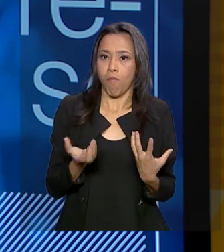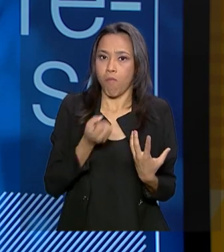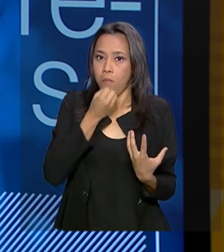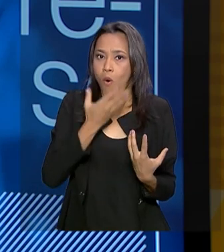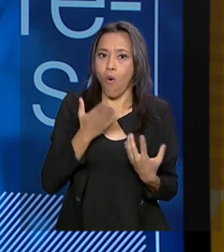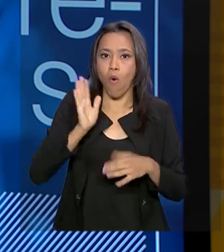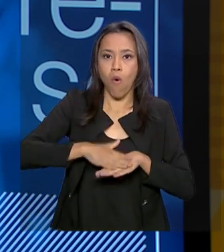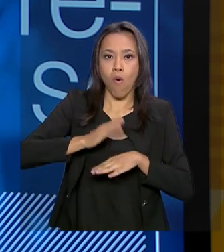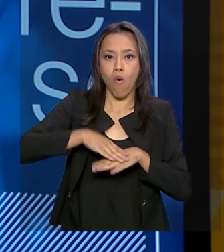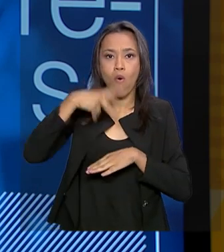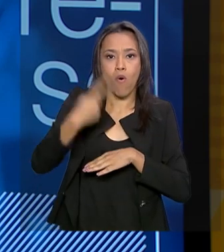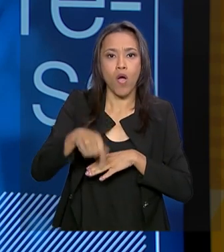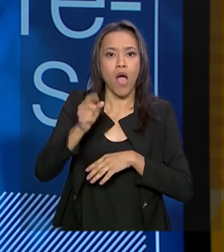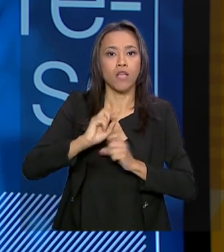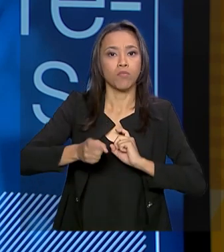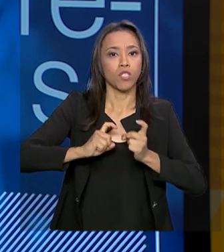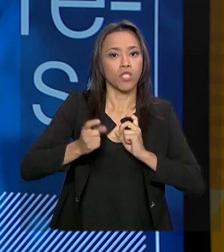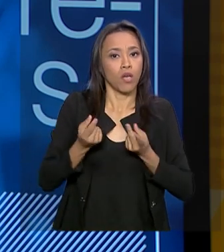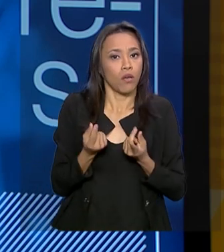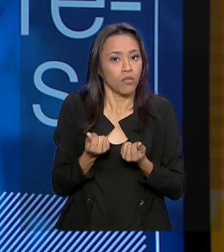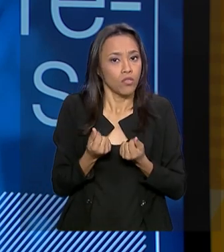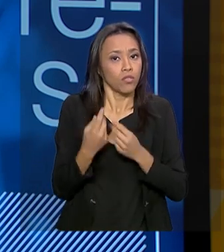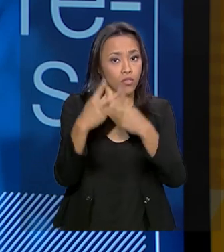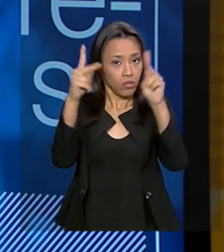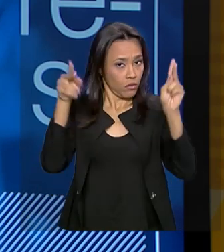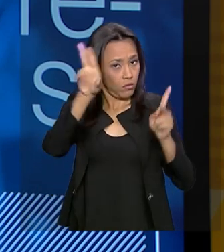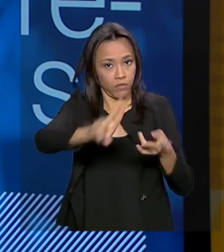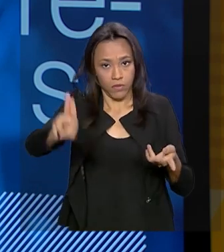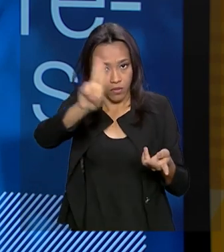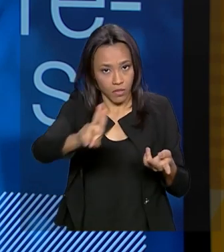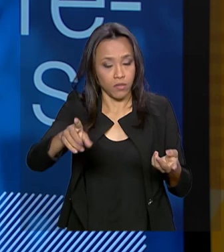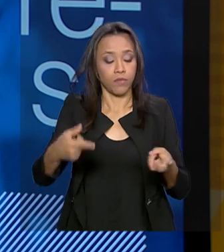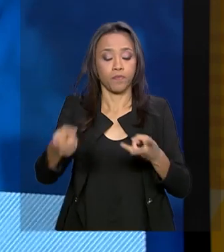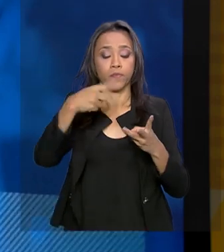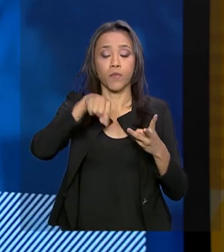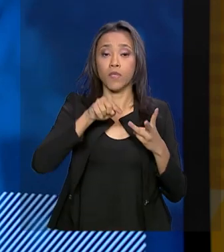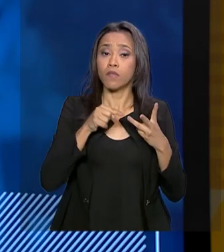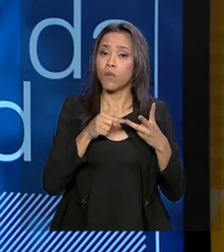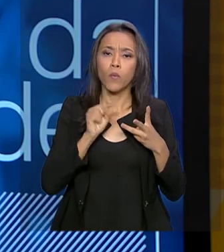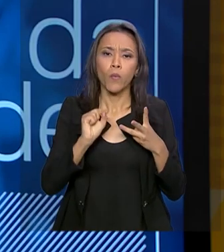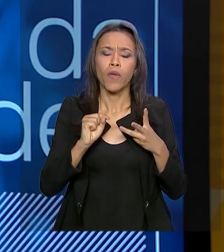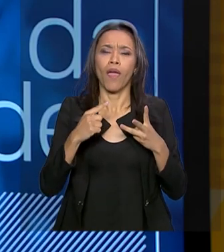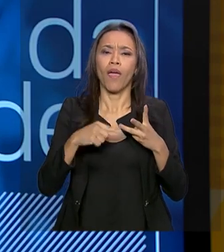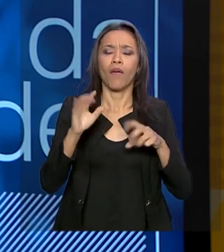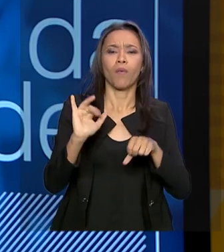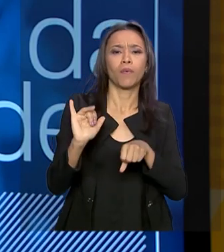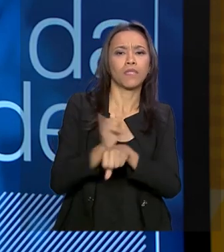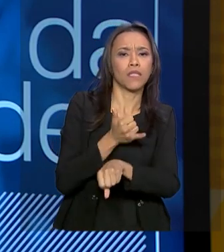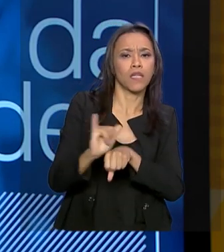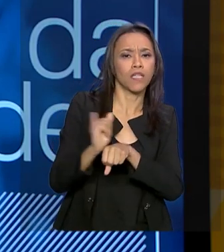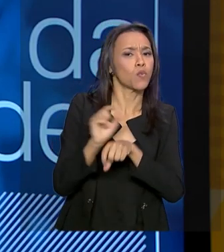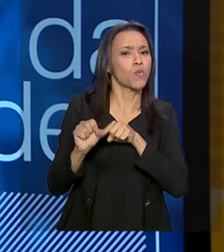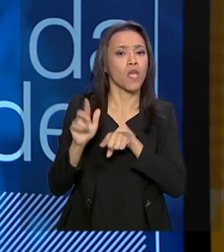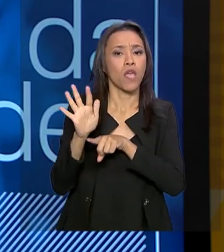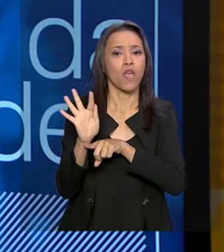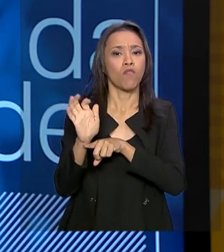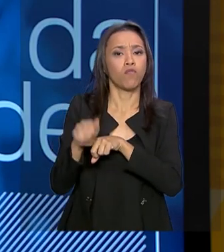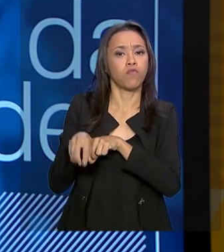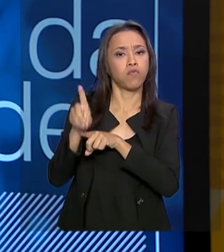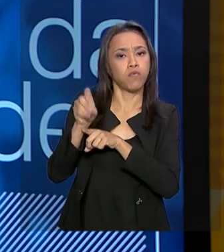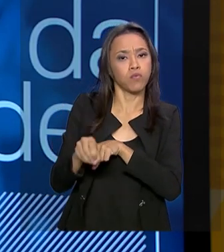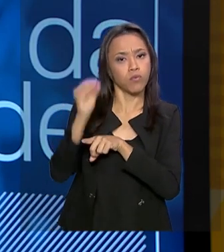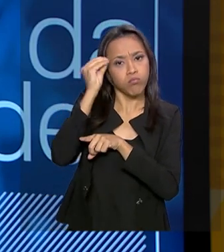forte entre a sociedade e as instituições federais. E o terceiro é um instrumento que a está chamando de fundo soberano do conhecimento,